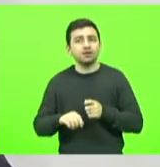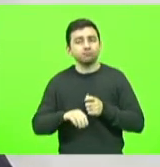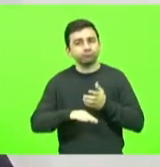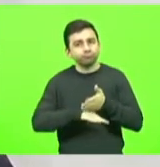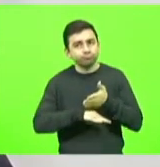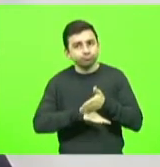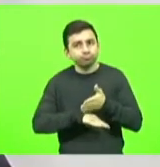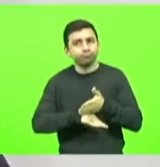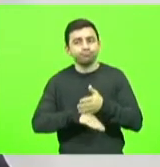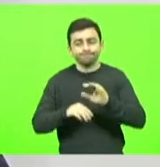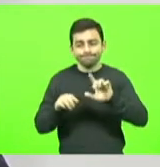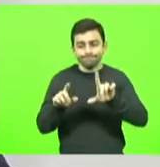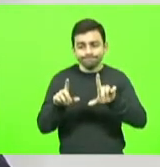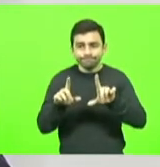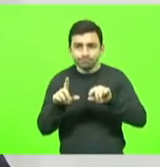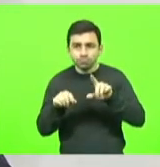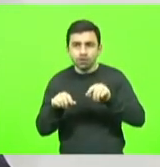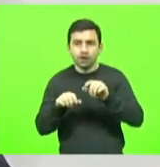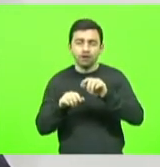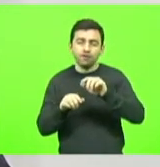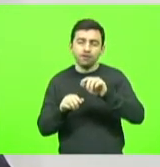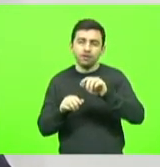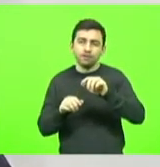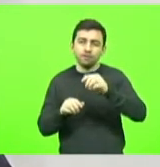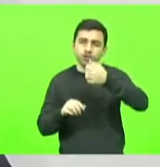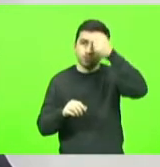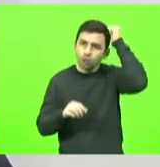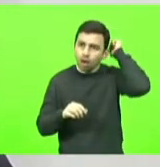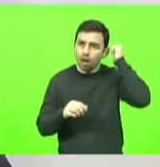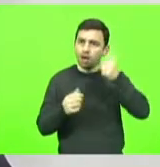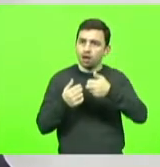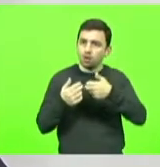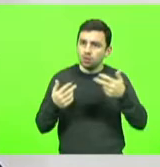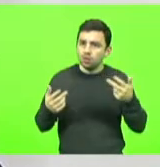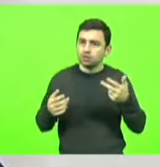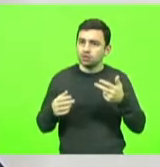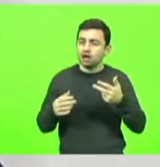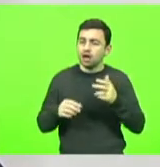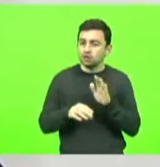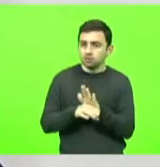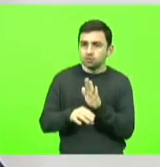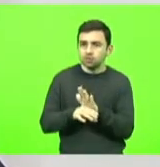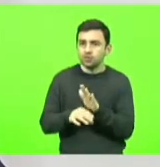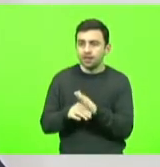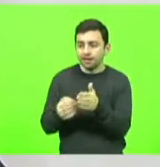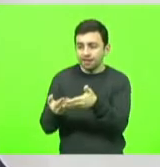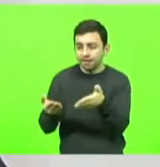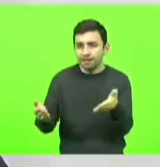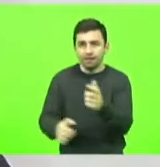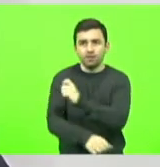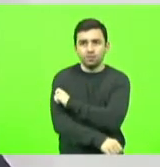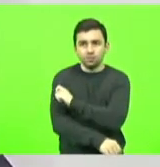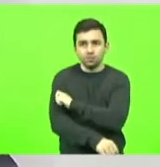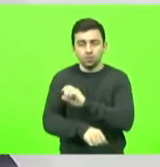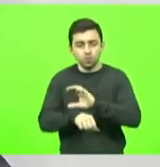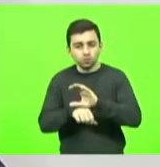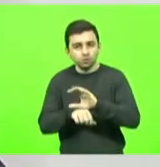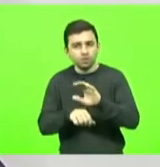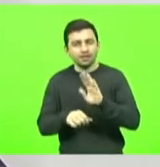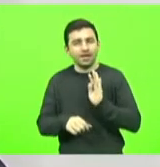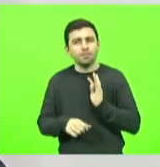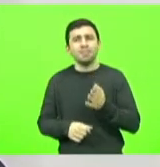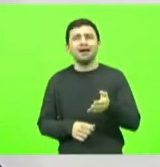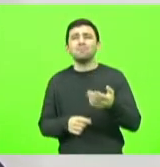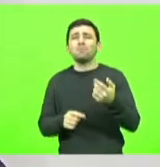seleções vestibulares para cursos técnicos, porque naquela época já